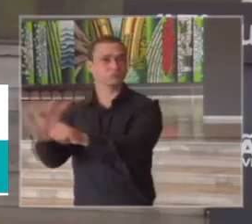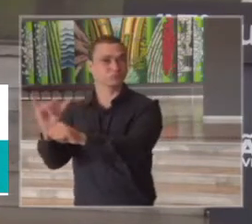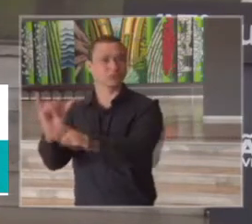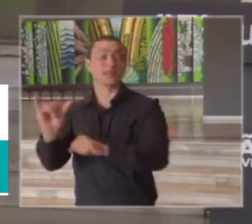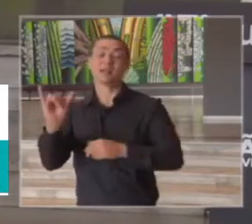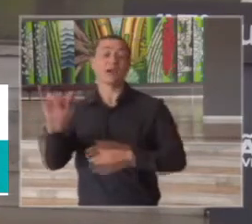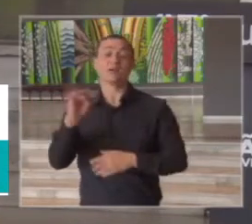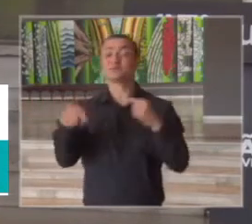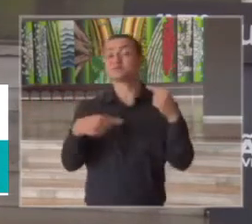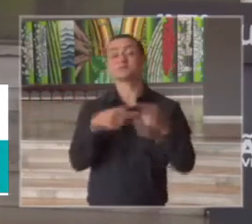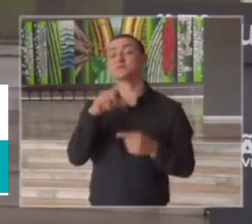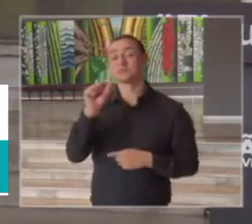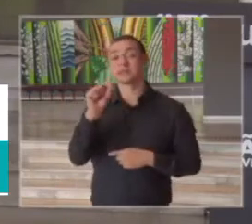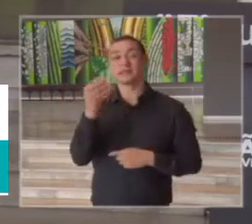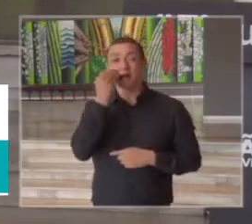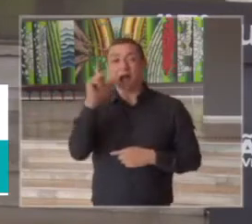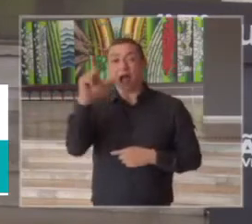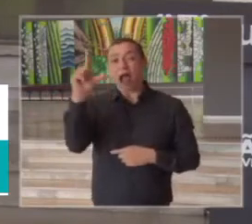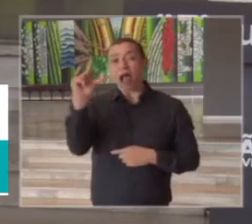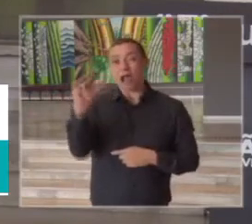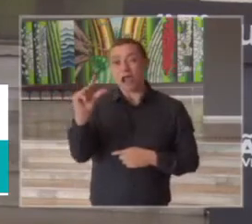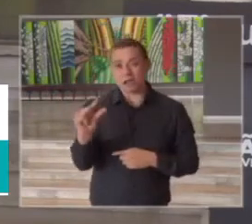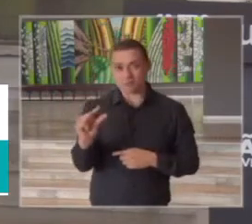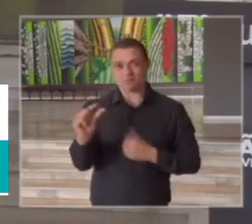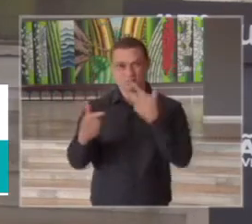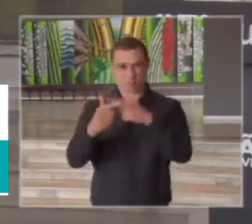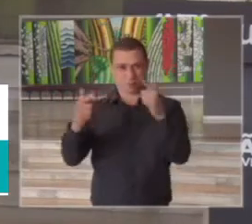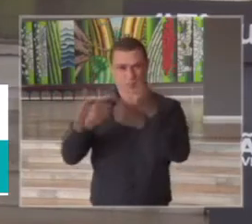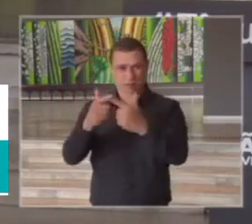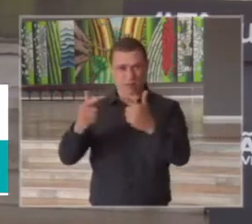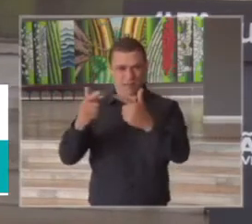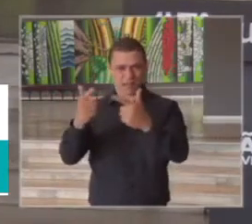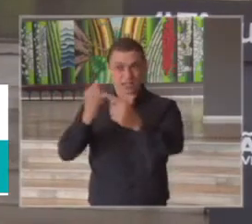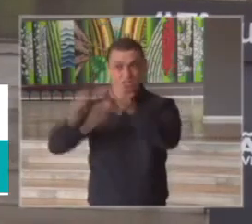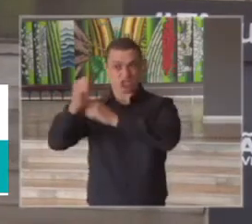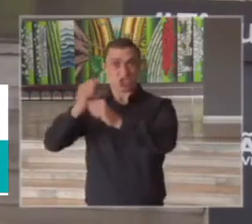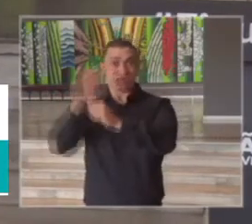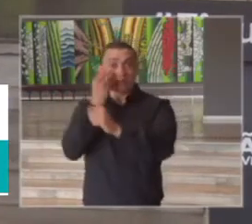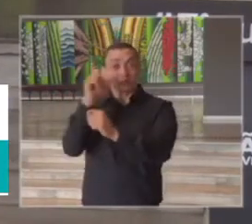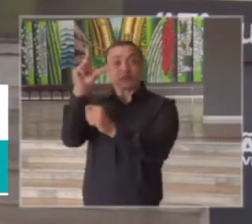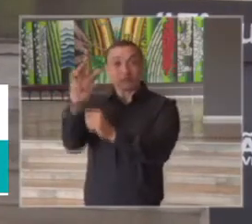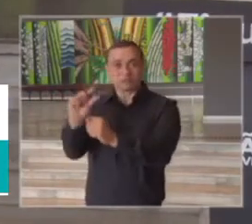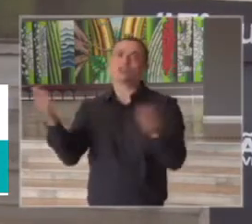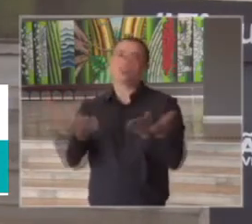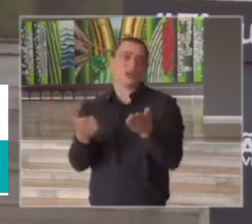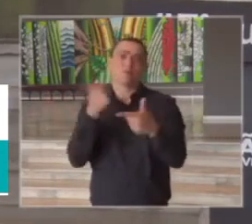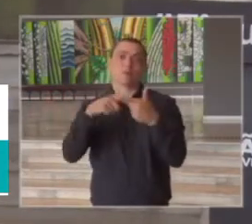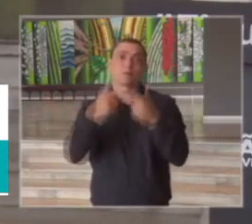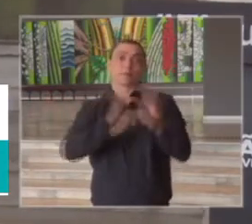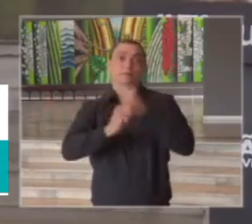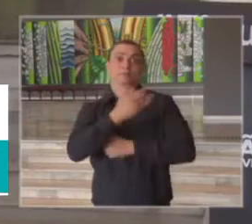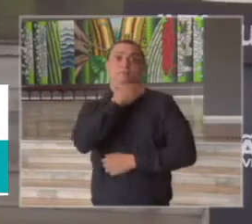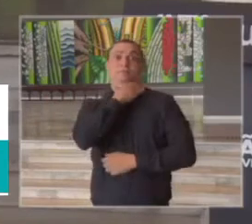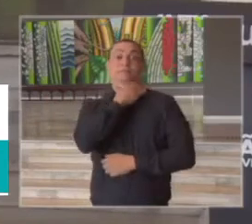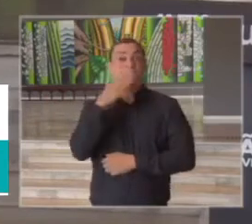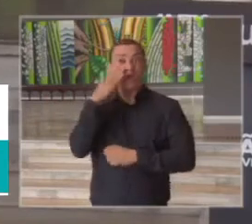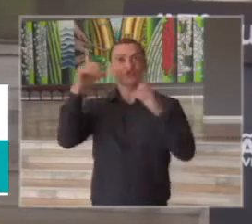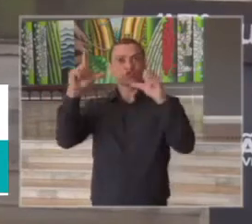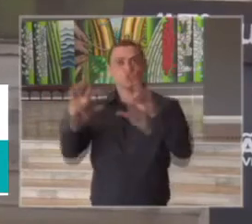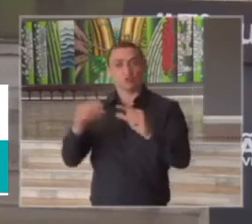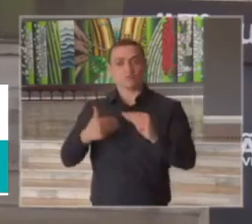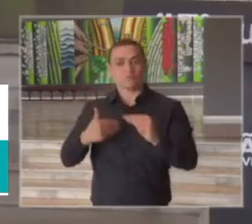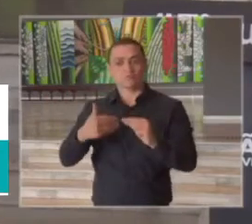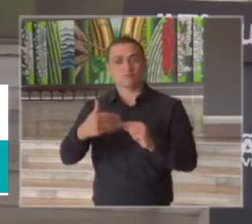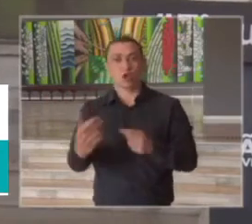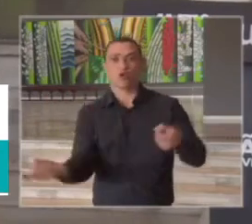minimizar todo o impacto econômico que nós já estamos vivendo e garantir que a recuperação